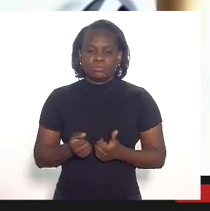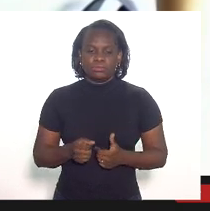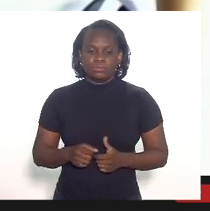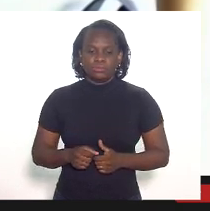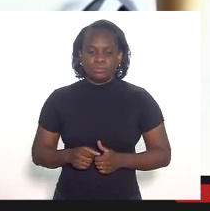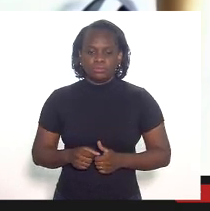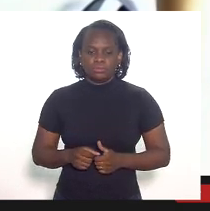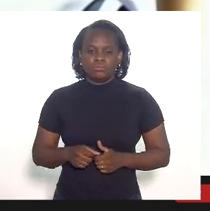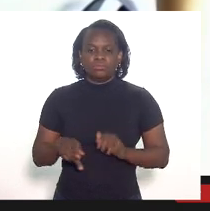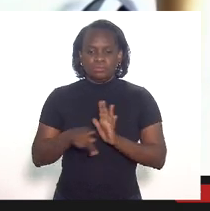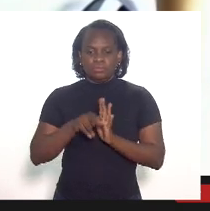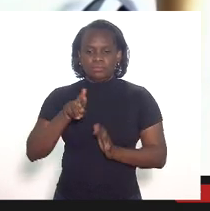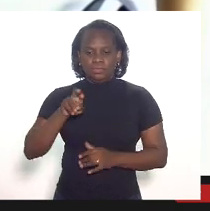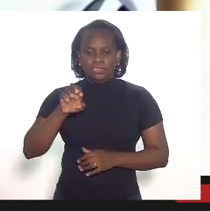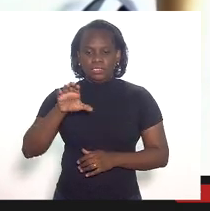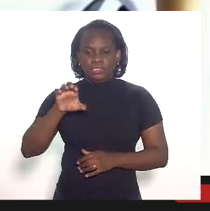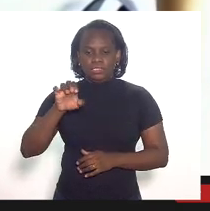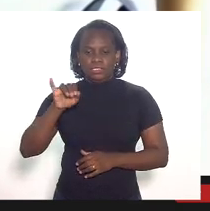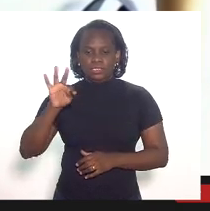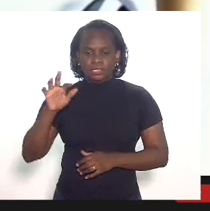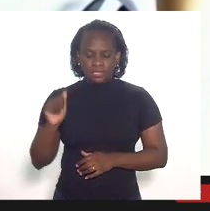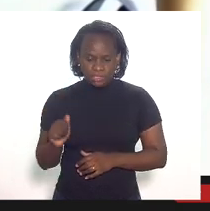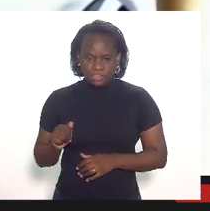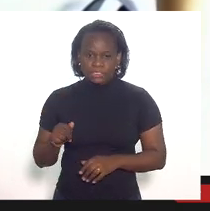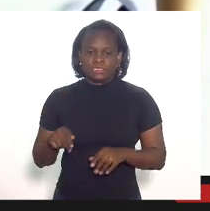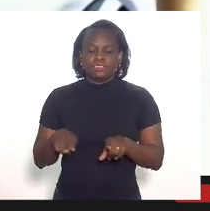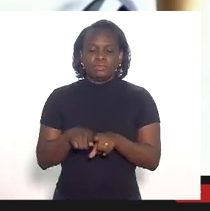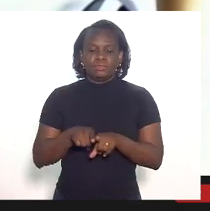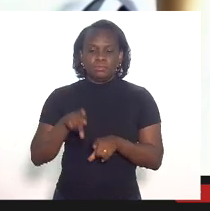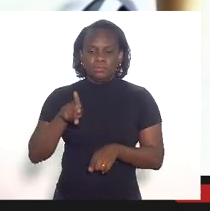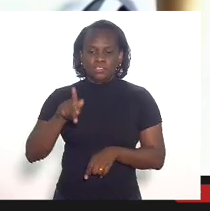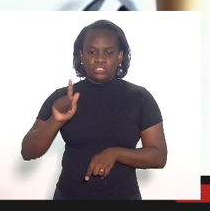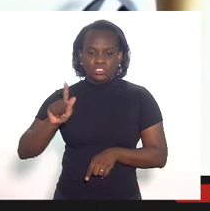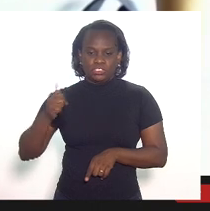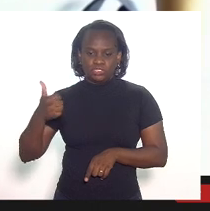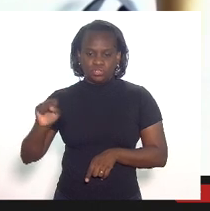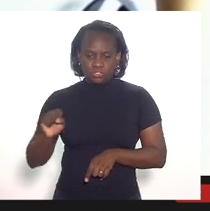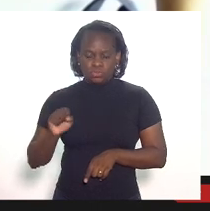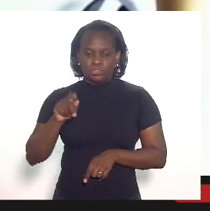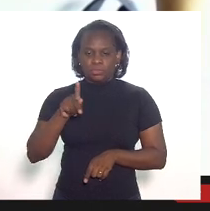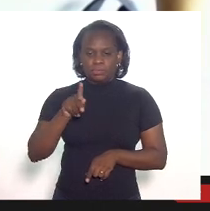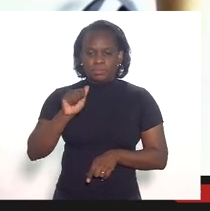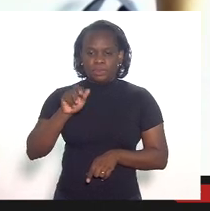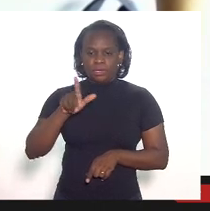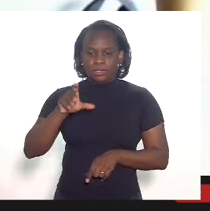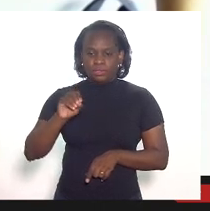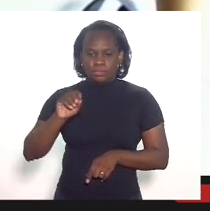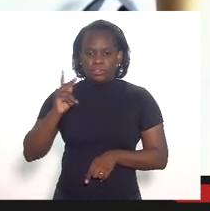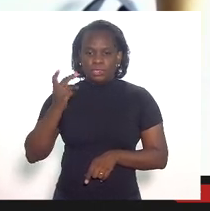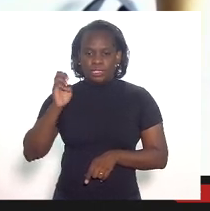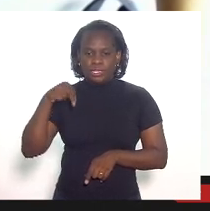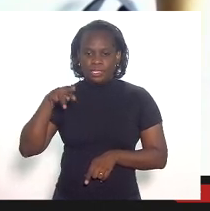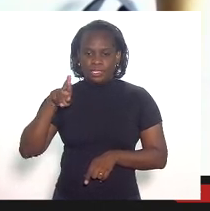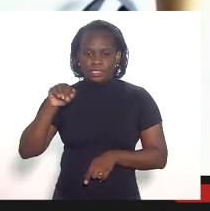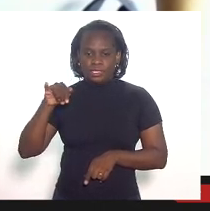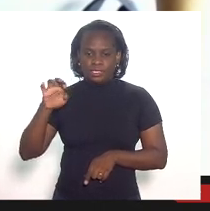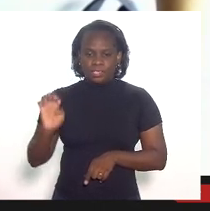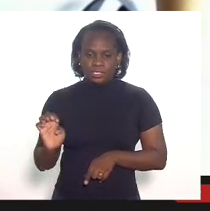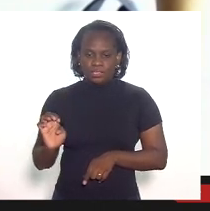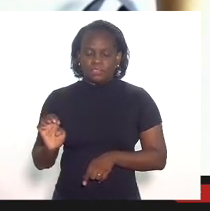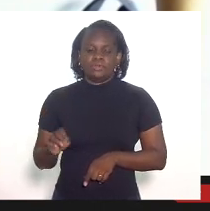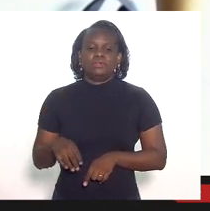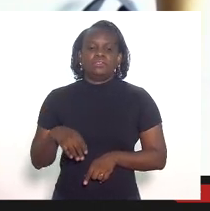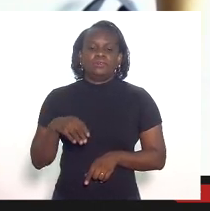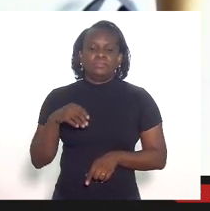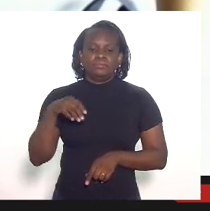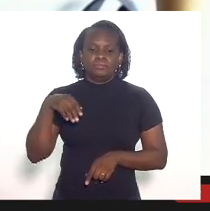de Receita, pela PG18, Dr. Paulo Henrique Mainier, pela